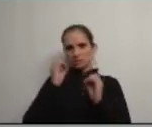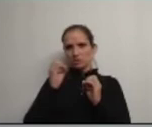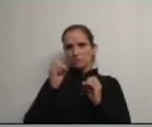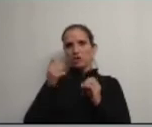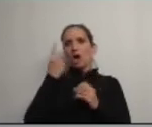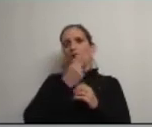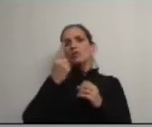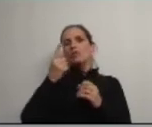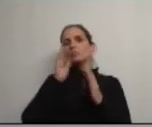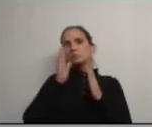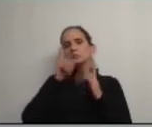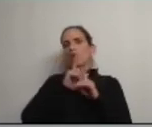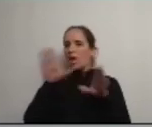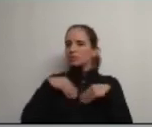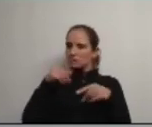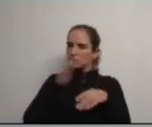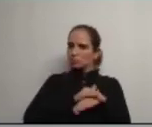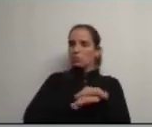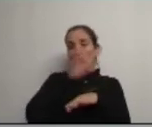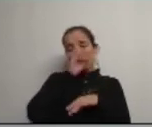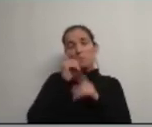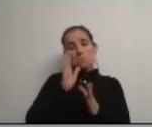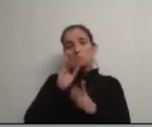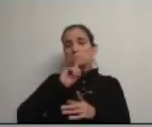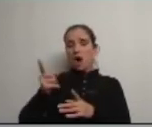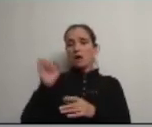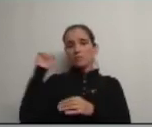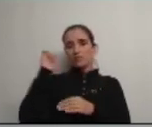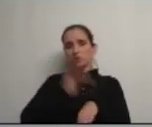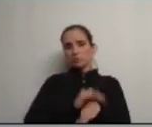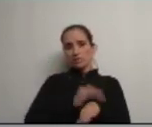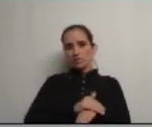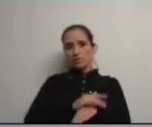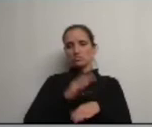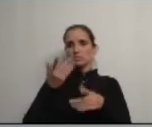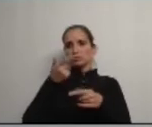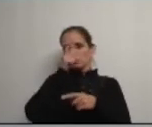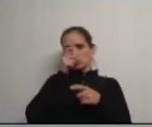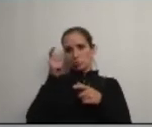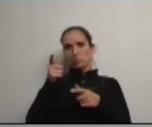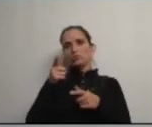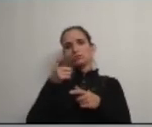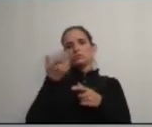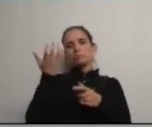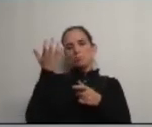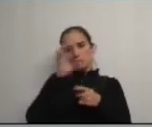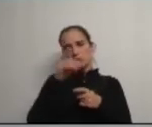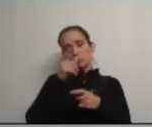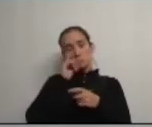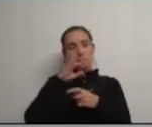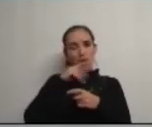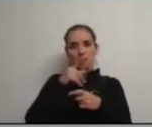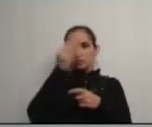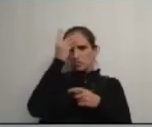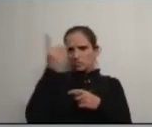cada um assuma a sua responsabilidade e o Governo tem que assumir a sua responsabilidade perante o país e perante os portugueses perante os pais perante os filhos perante os